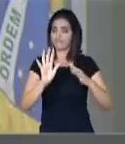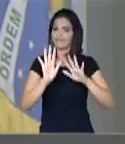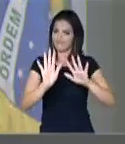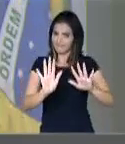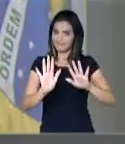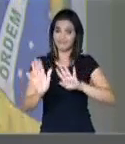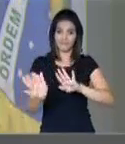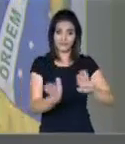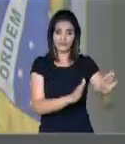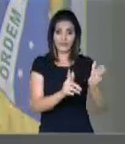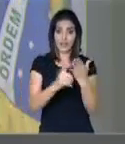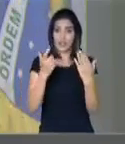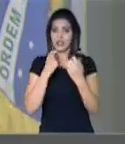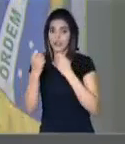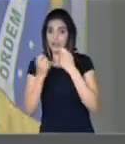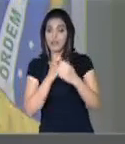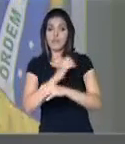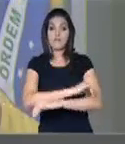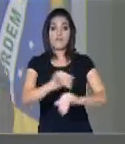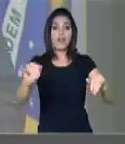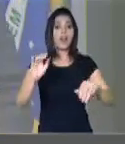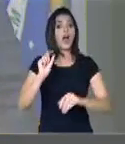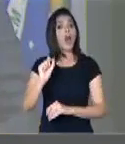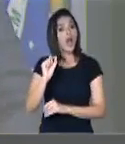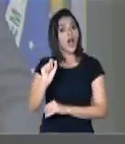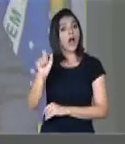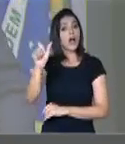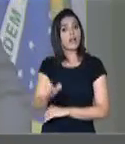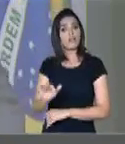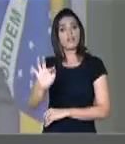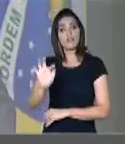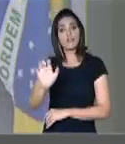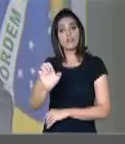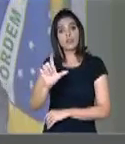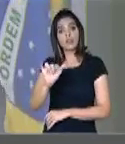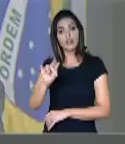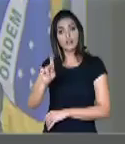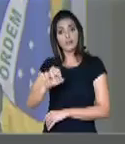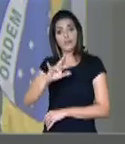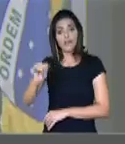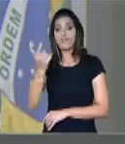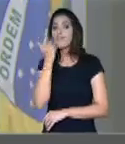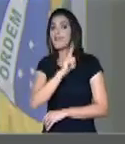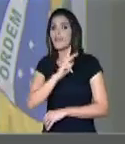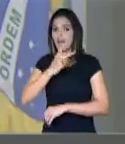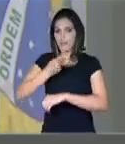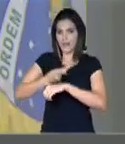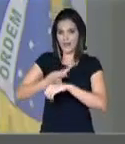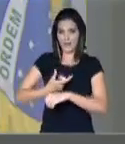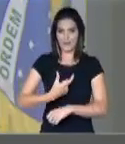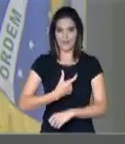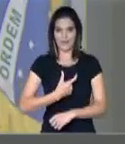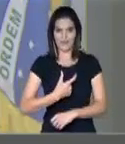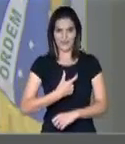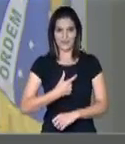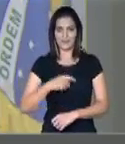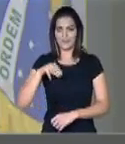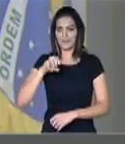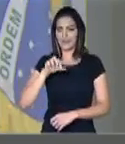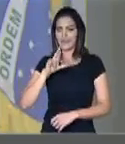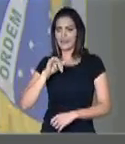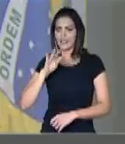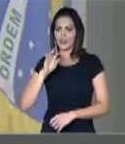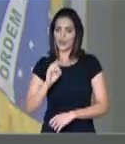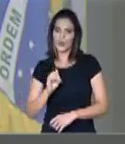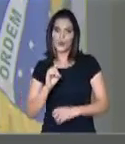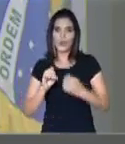destaca como causa da indicação a medalha mérito legislativo a esse nocivo